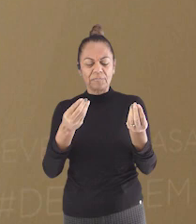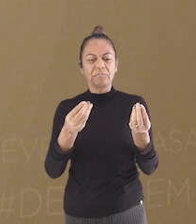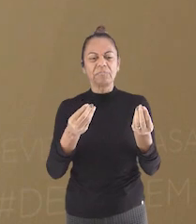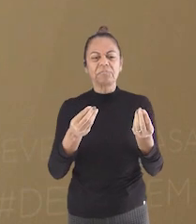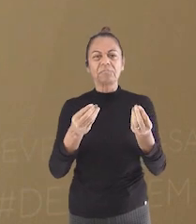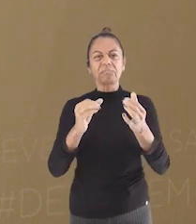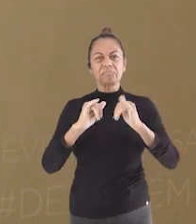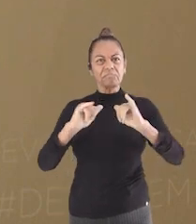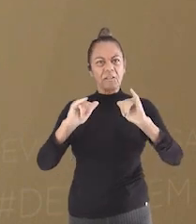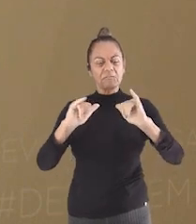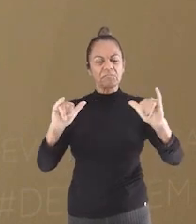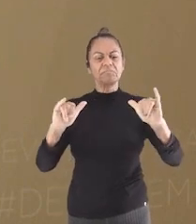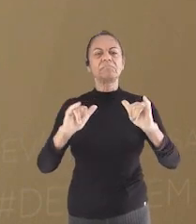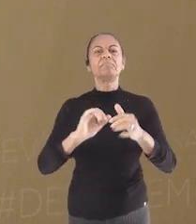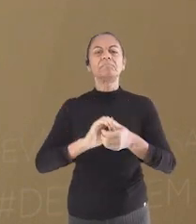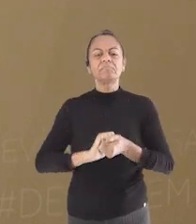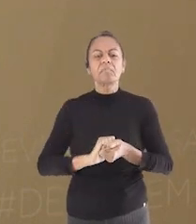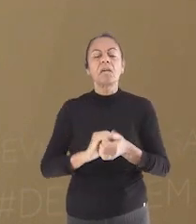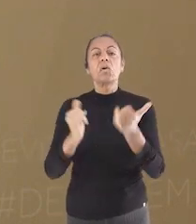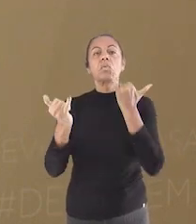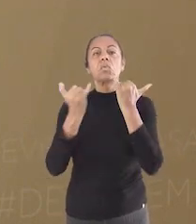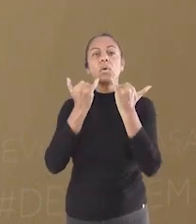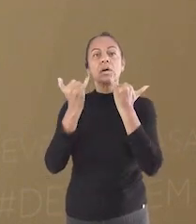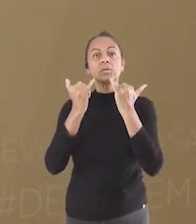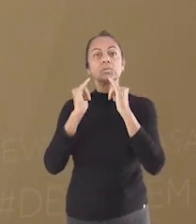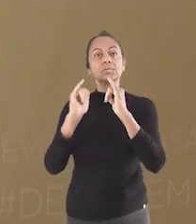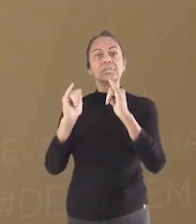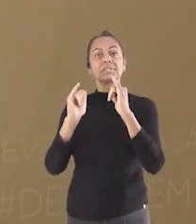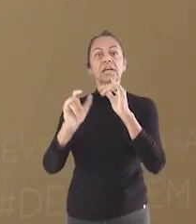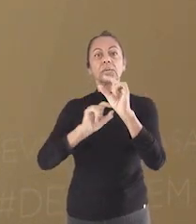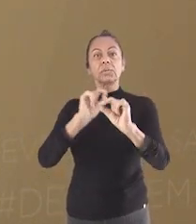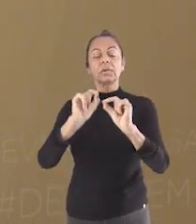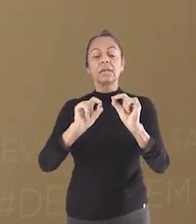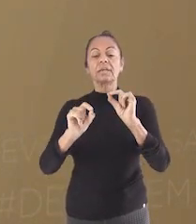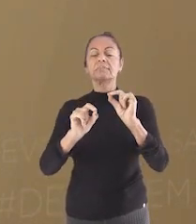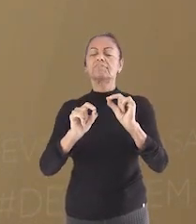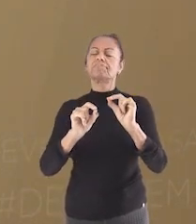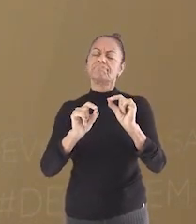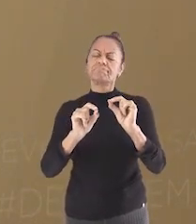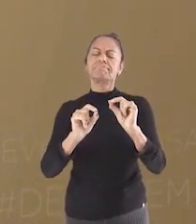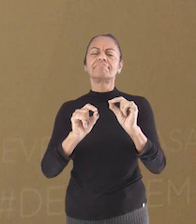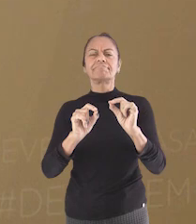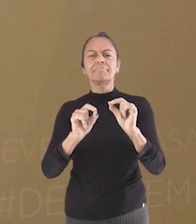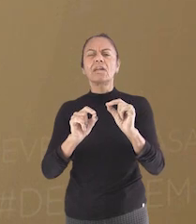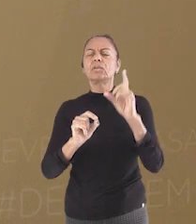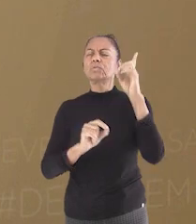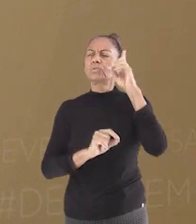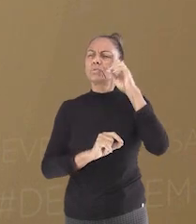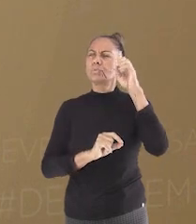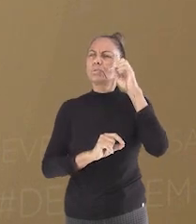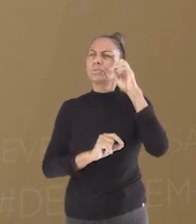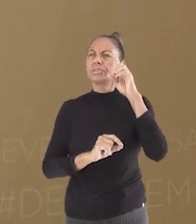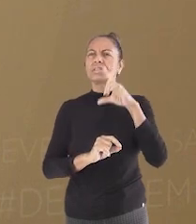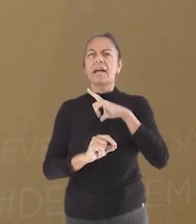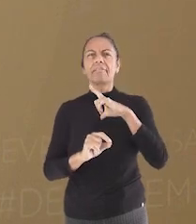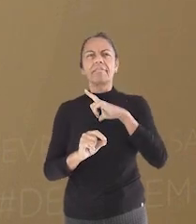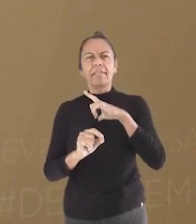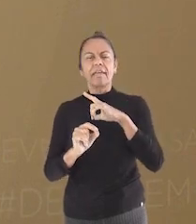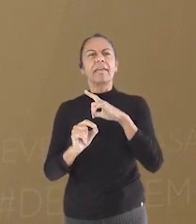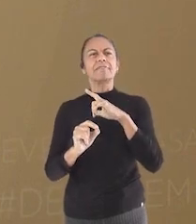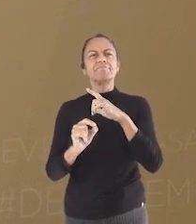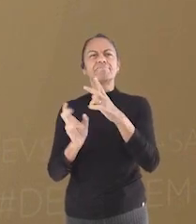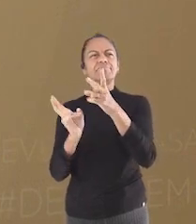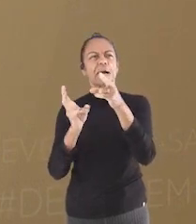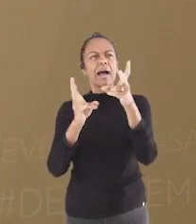Anúncio Publicitário. Tenho certeza que você sabe do que se trata, pois todos os dias temos contato com eles,